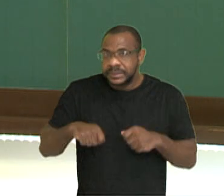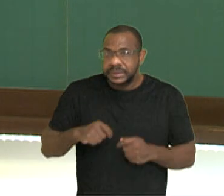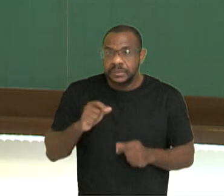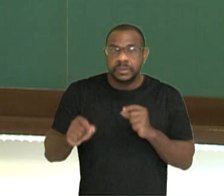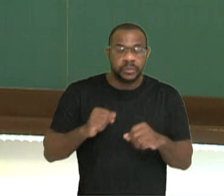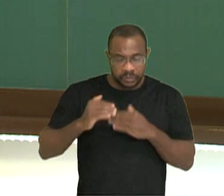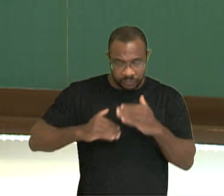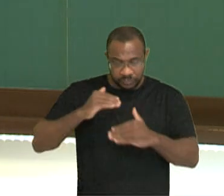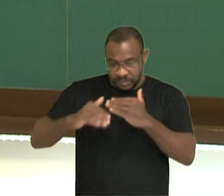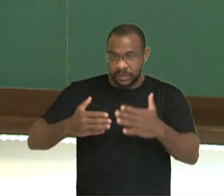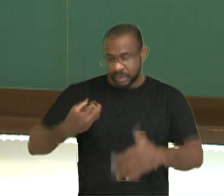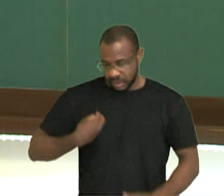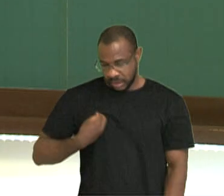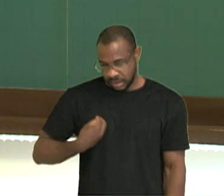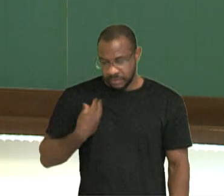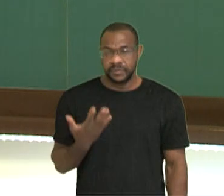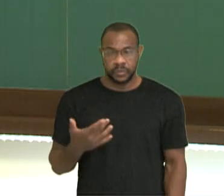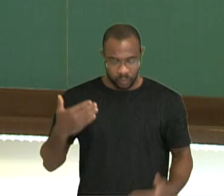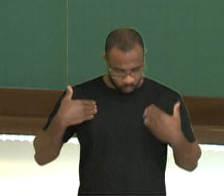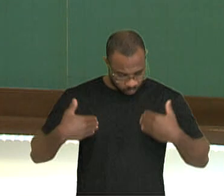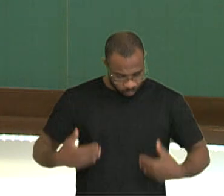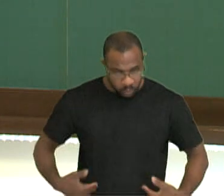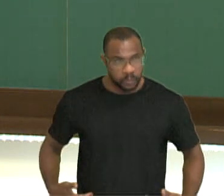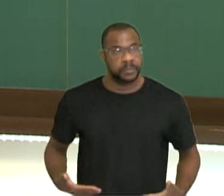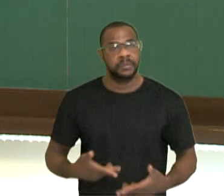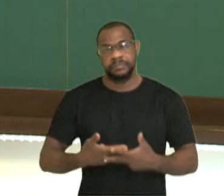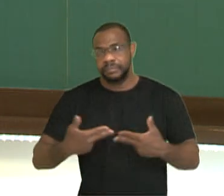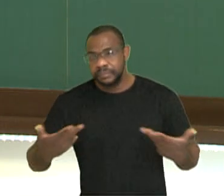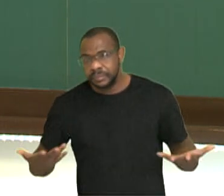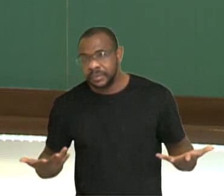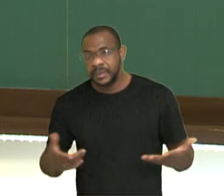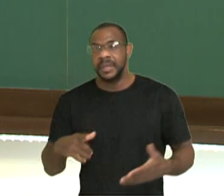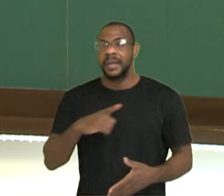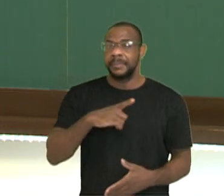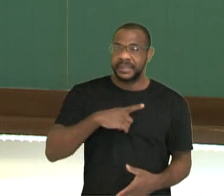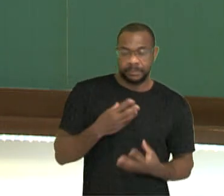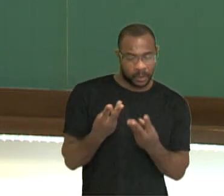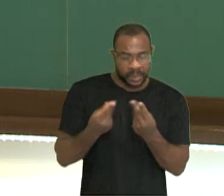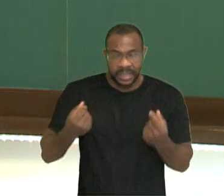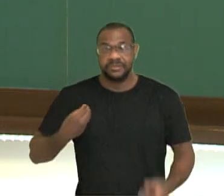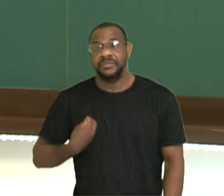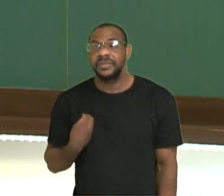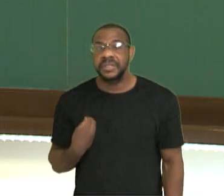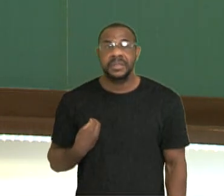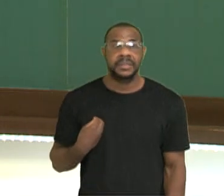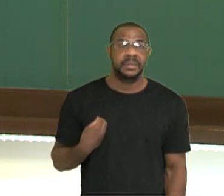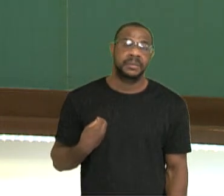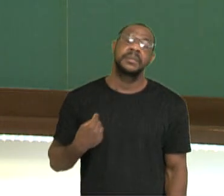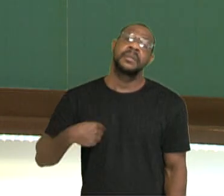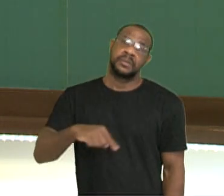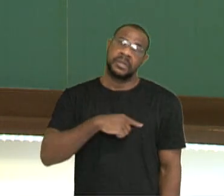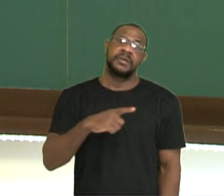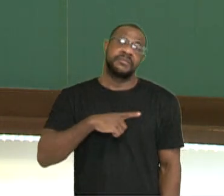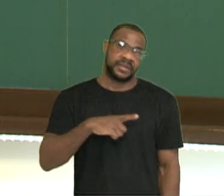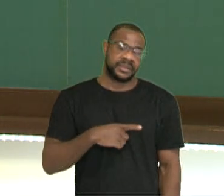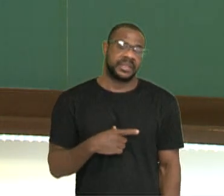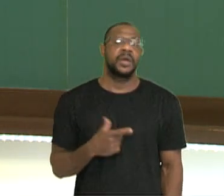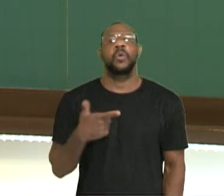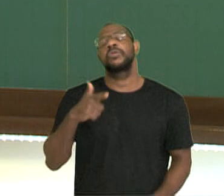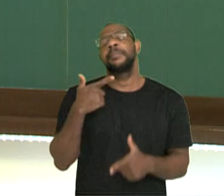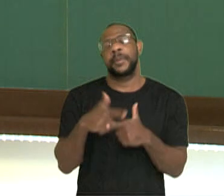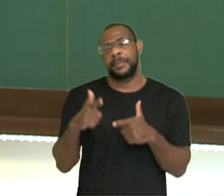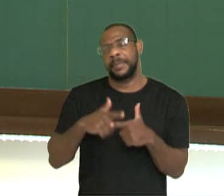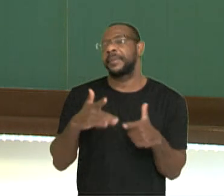para o desenvolvimento do corpo, enfim, para manter ali uma qualidade de vida, a gente vai ter outros sérios